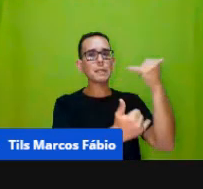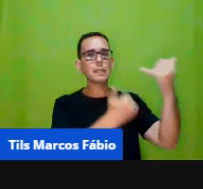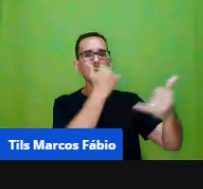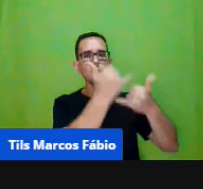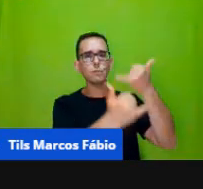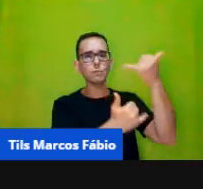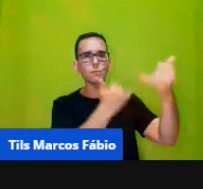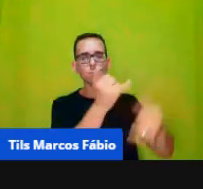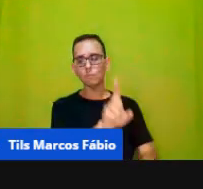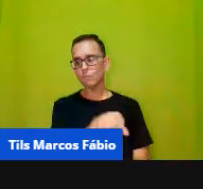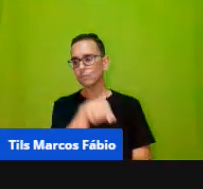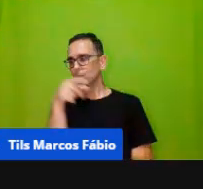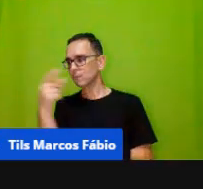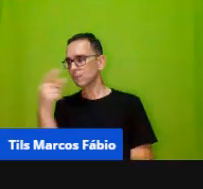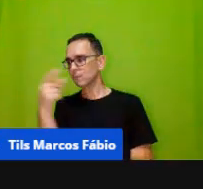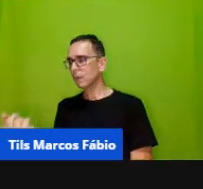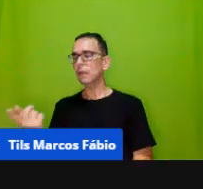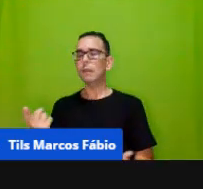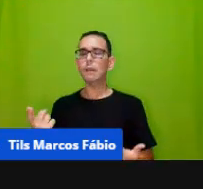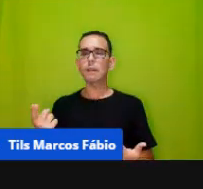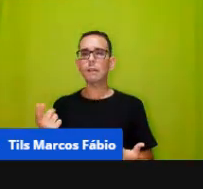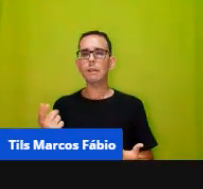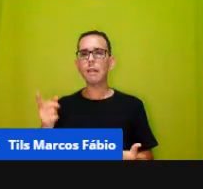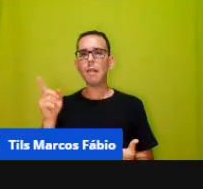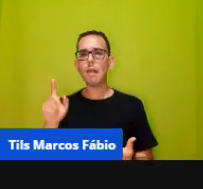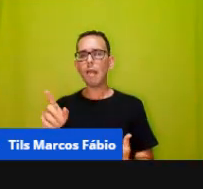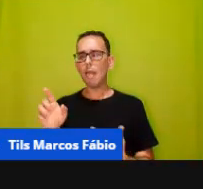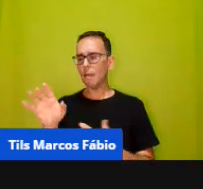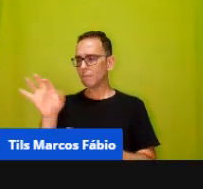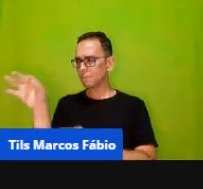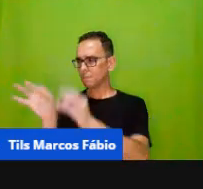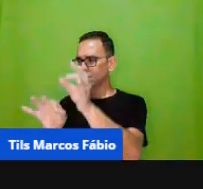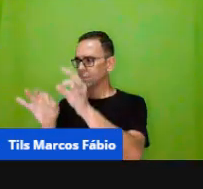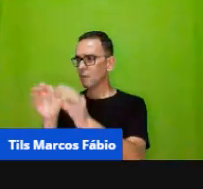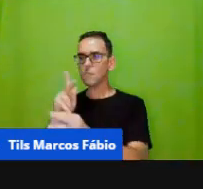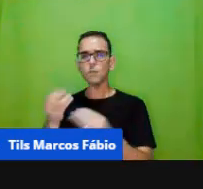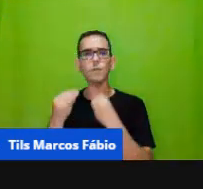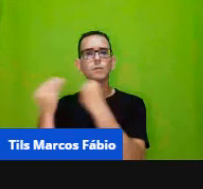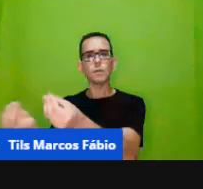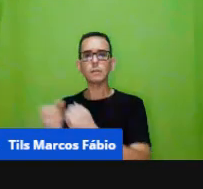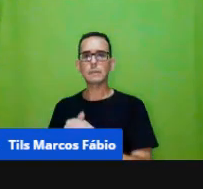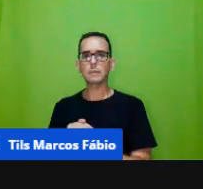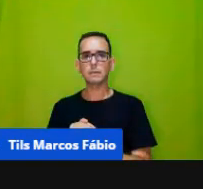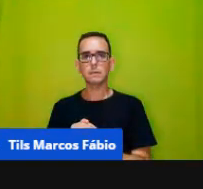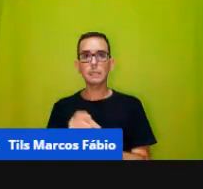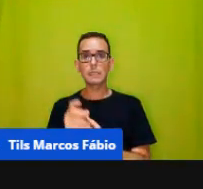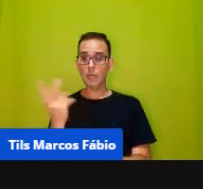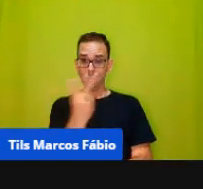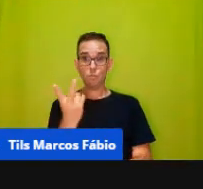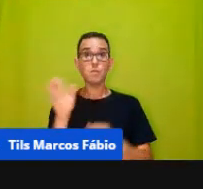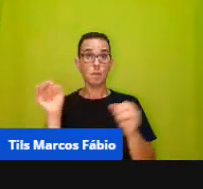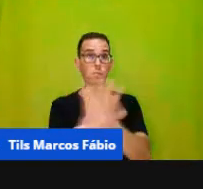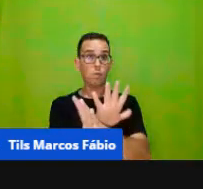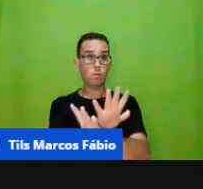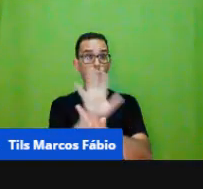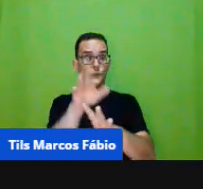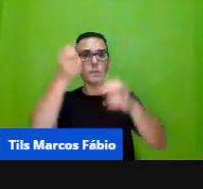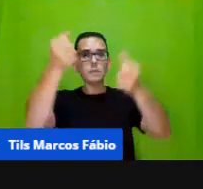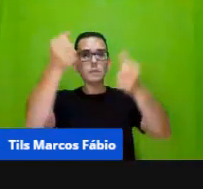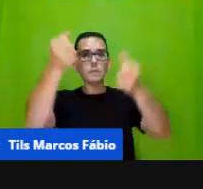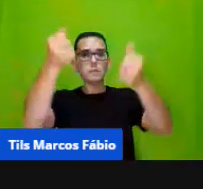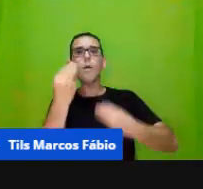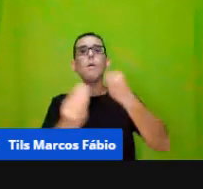outro que ali é dimensional a professora trouxe ali tá montado tá pessoal mas eu vou explicar para vocês como que